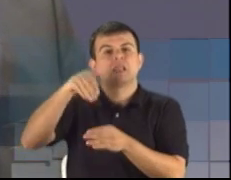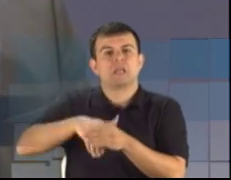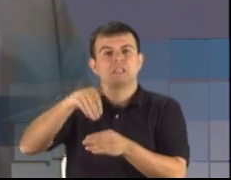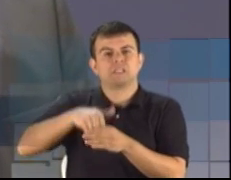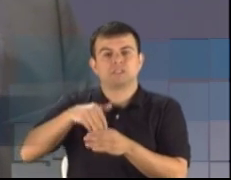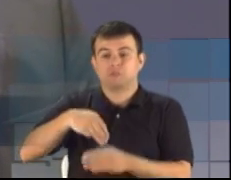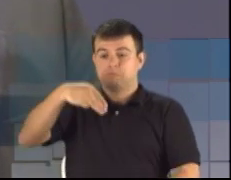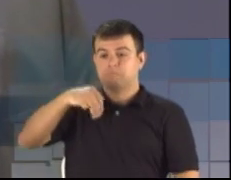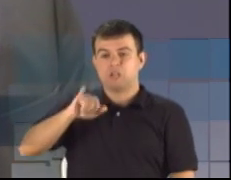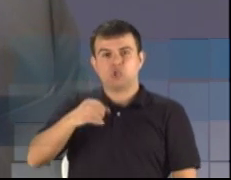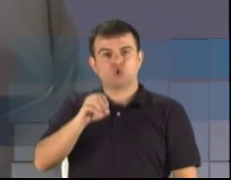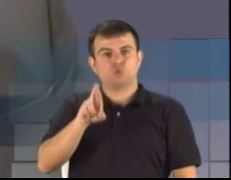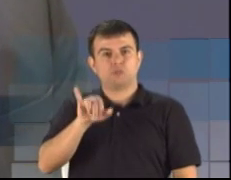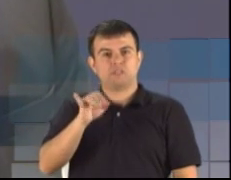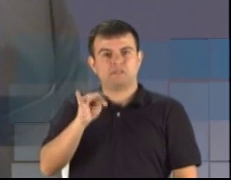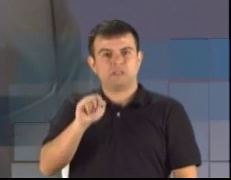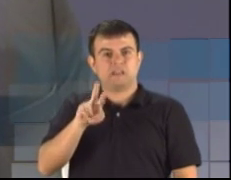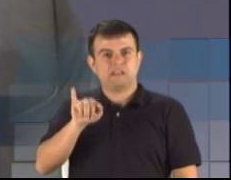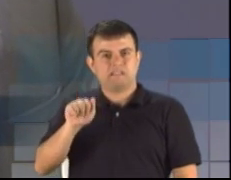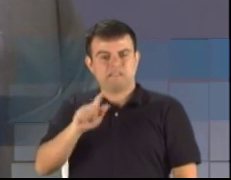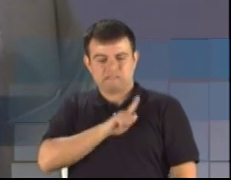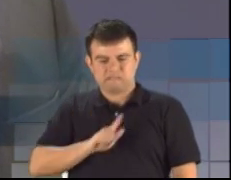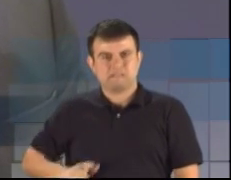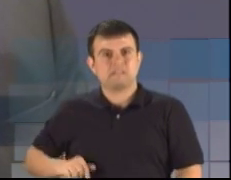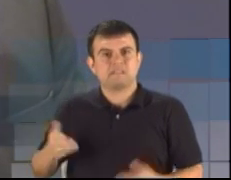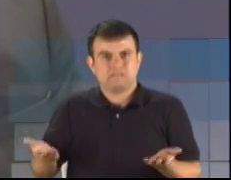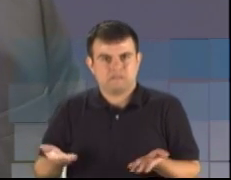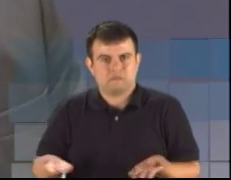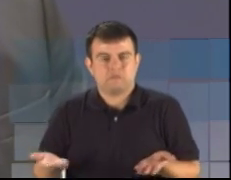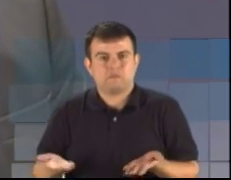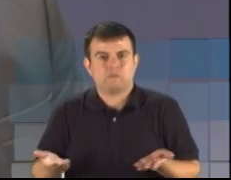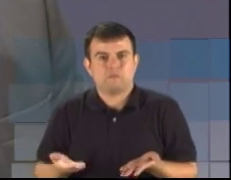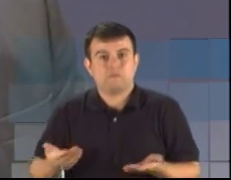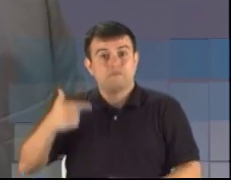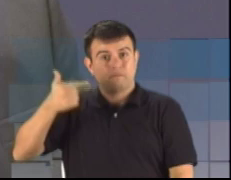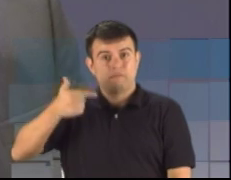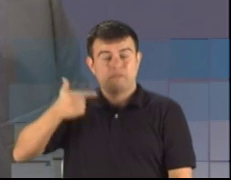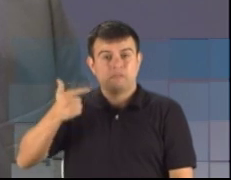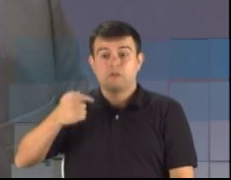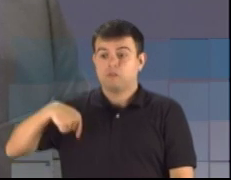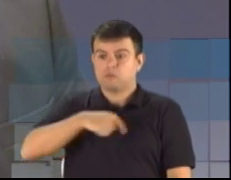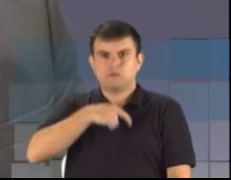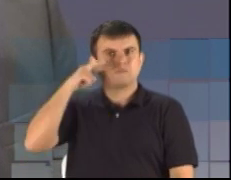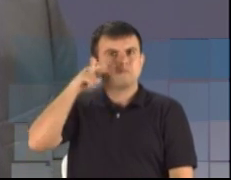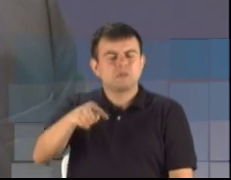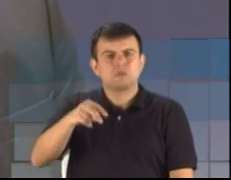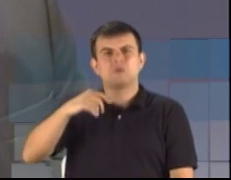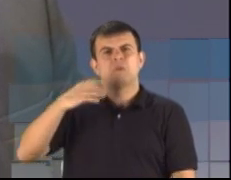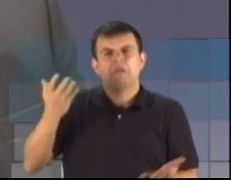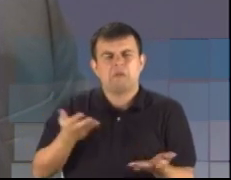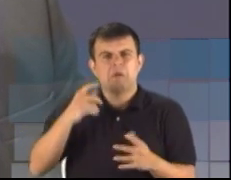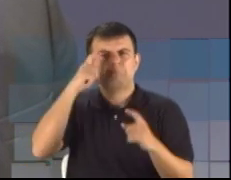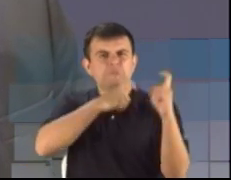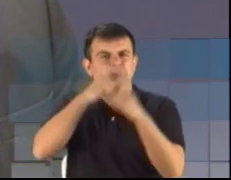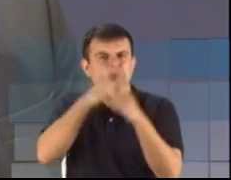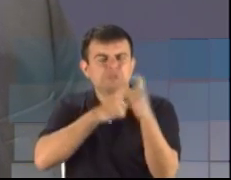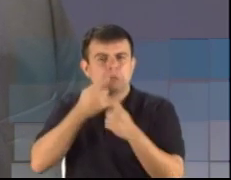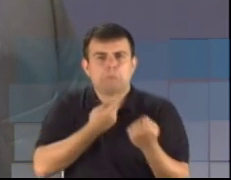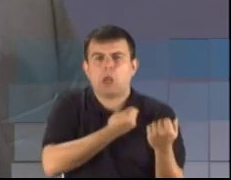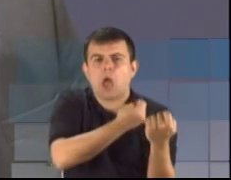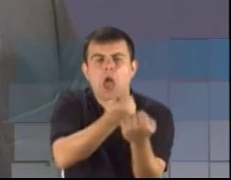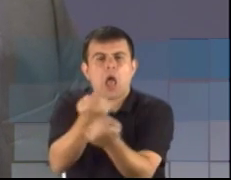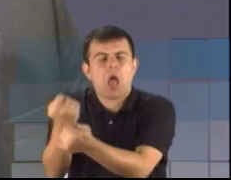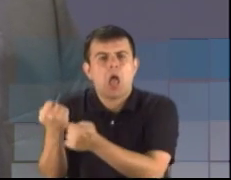nós estamos vendo o povo gaúcho sendo bombardeado com mentiras. E parece